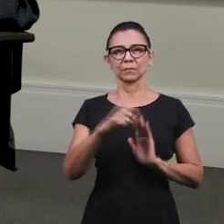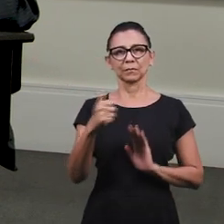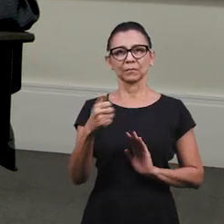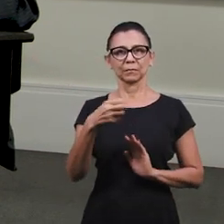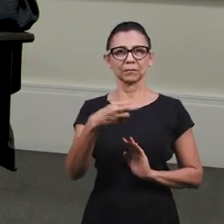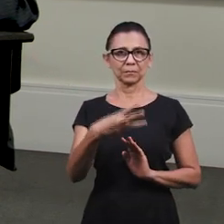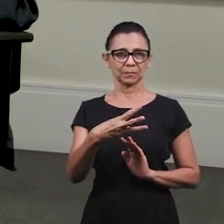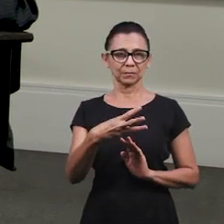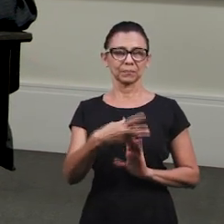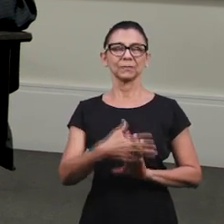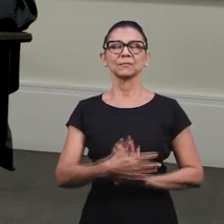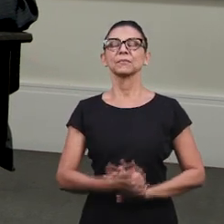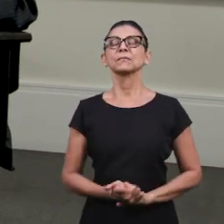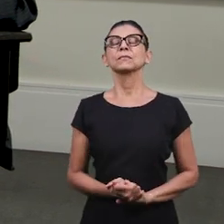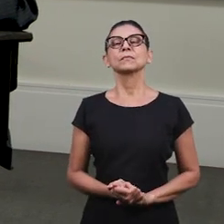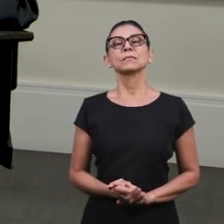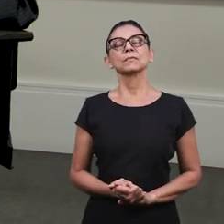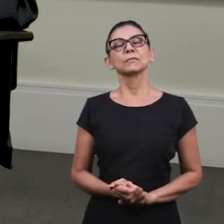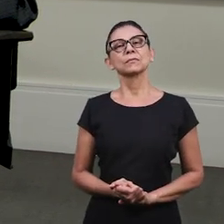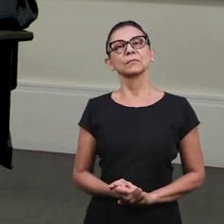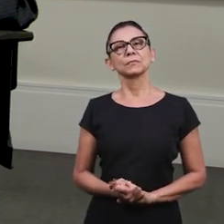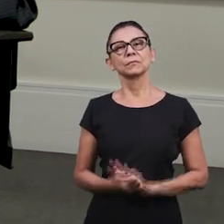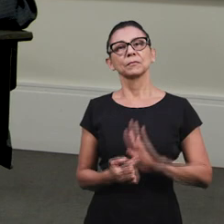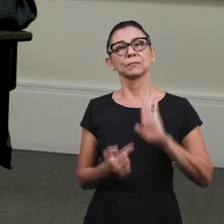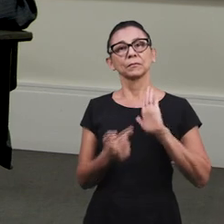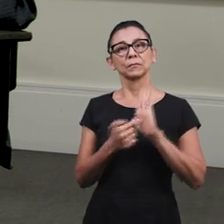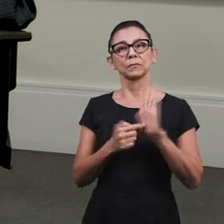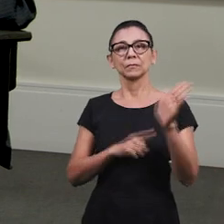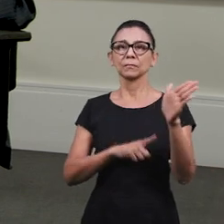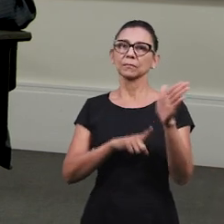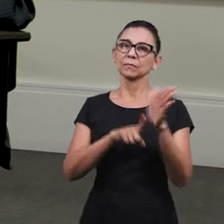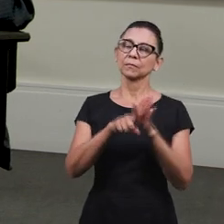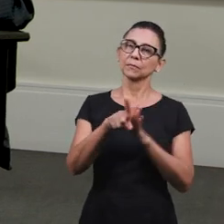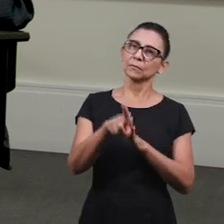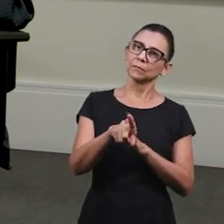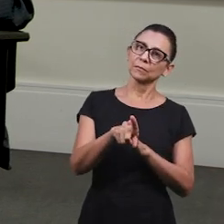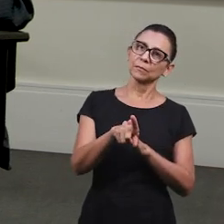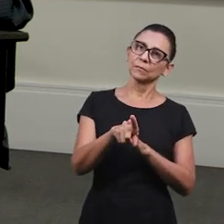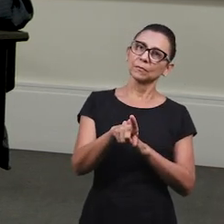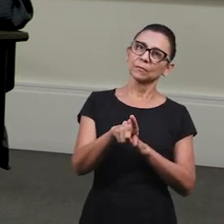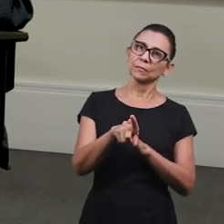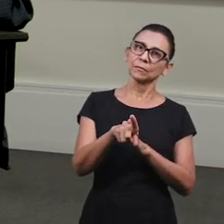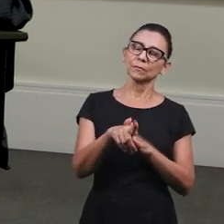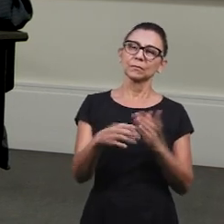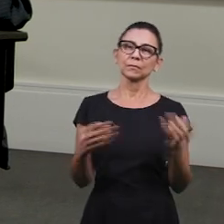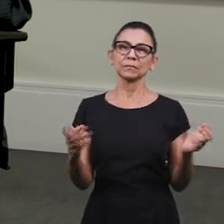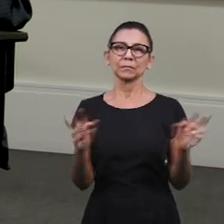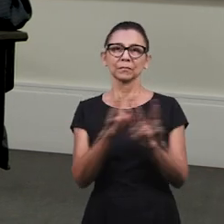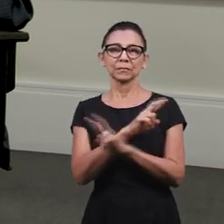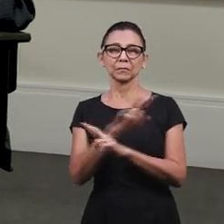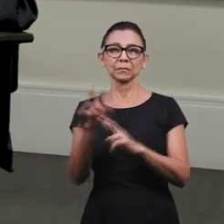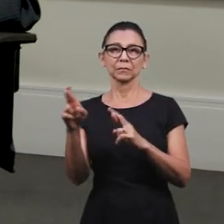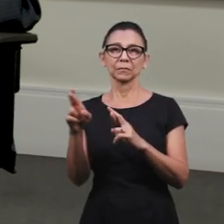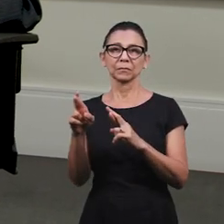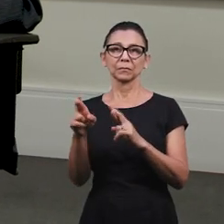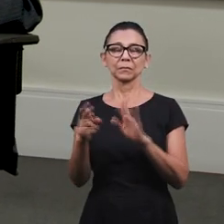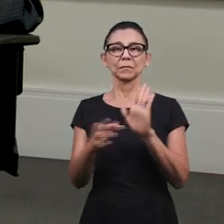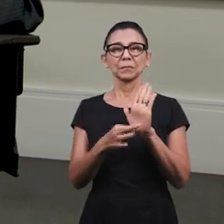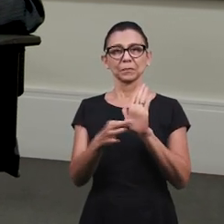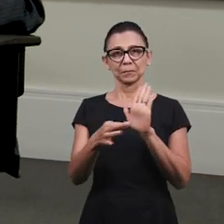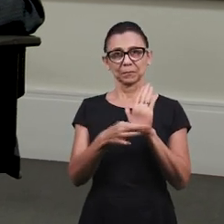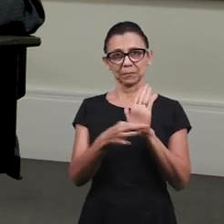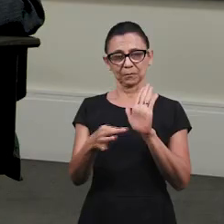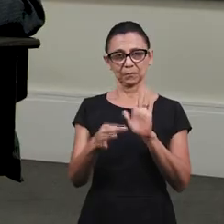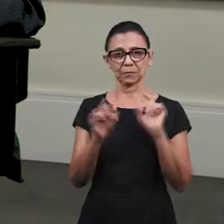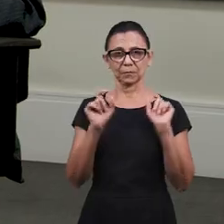capítulo 13. E nós vamos então apresentar as perguntas de acordo com aquilo que foi proposto, porque a nossa proposta